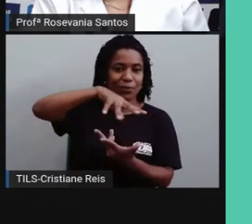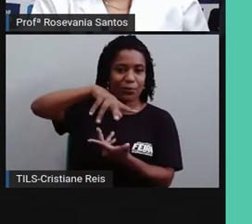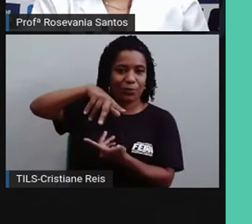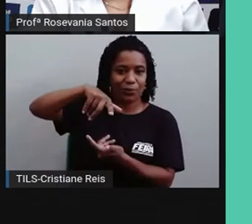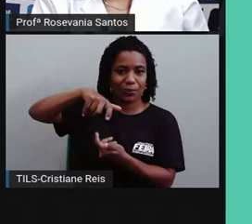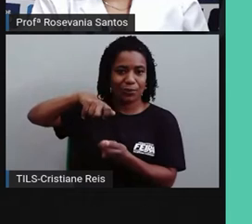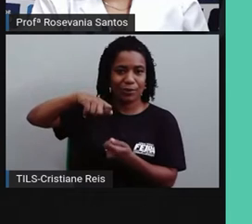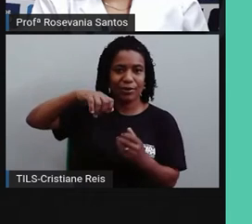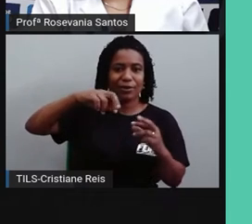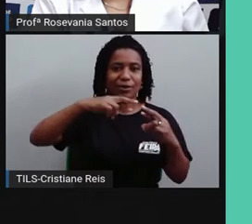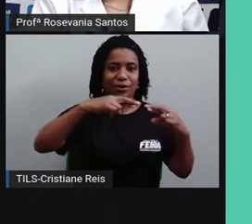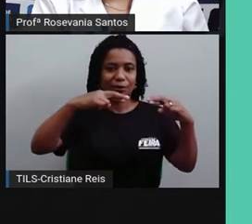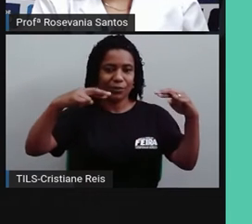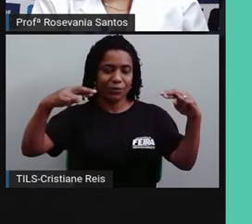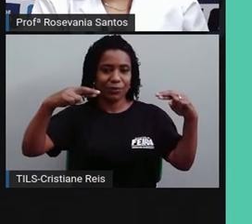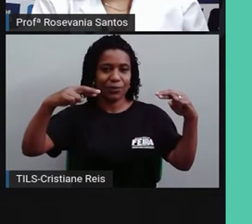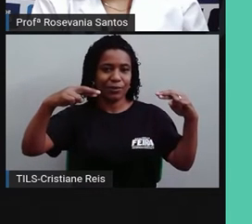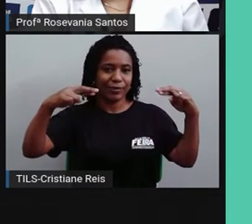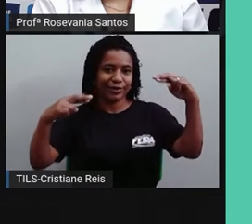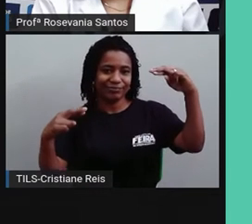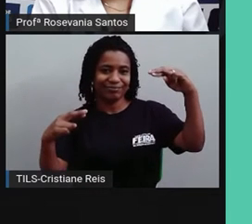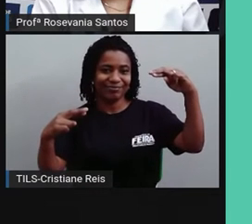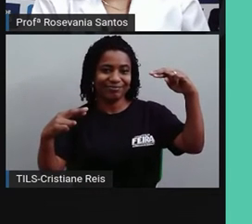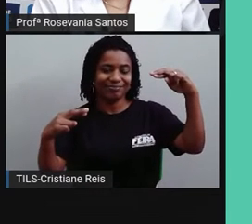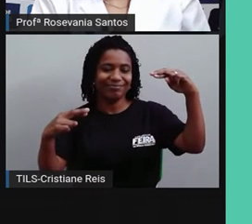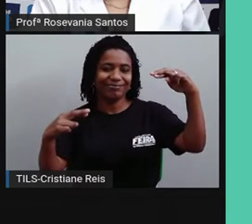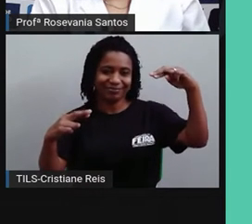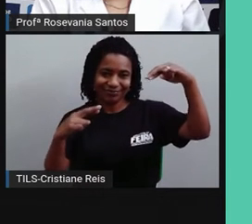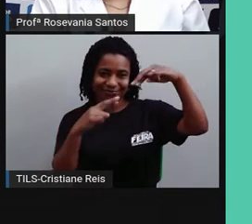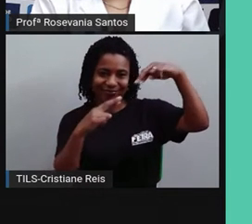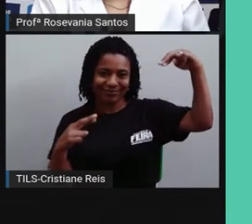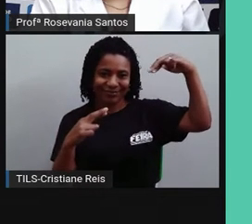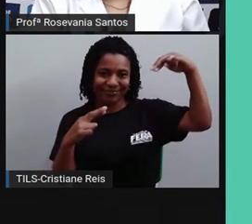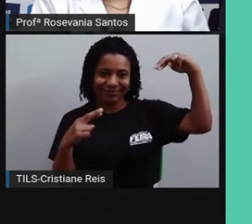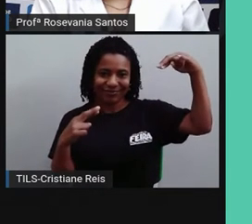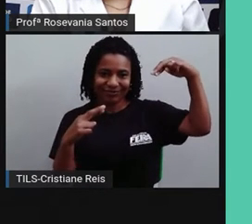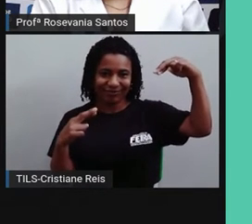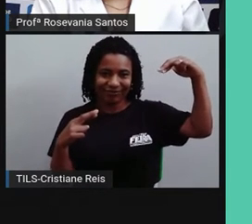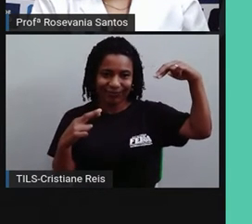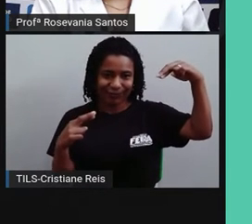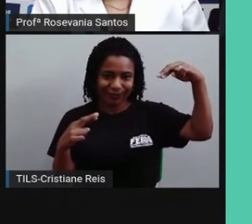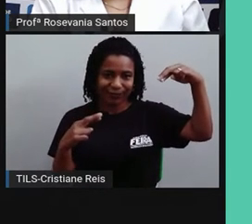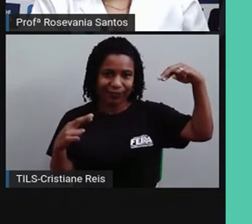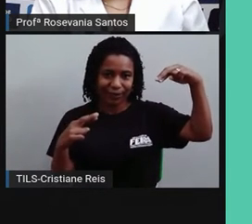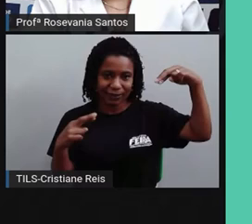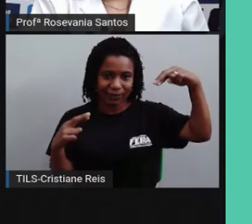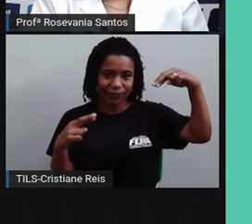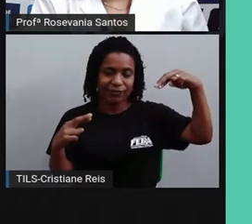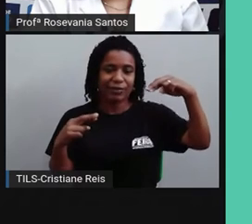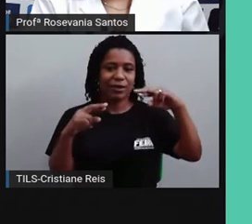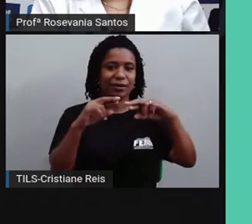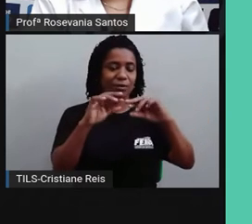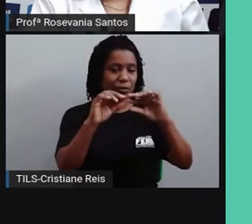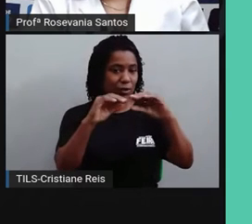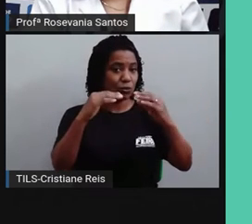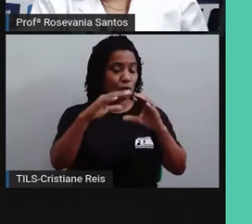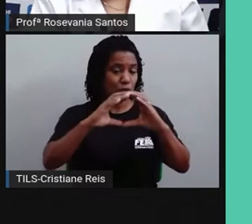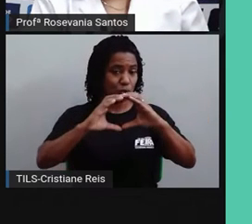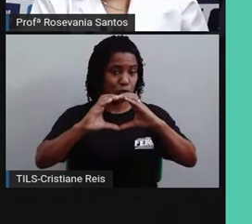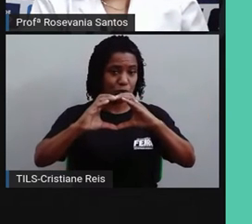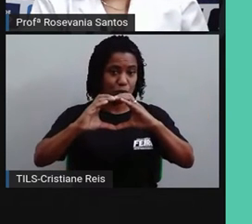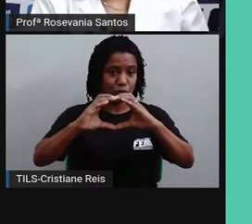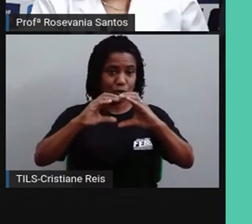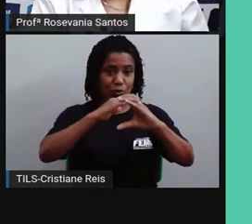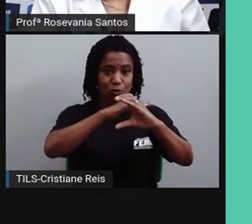inclinação que vai acompanhar o eixo da Terra, né? Então, tenho a elíptica comum, que é o meio mesmo,